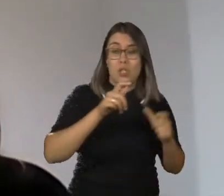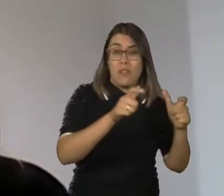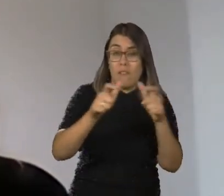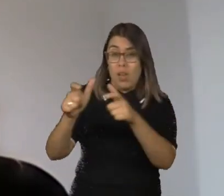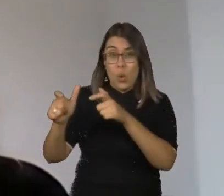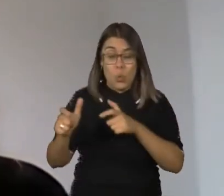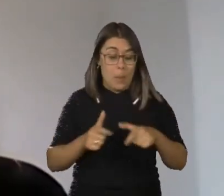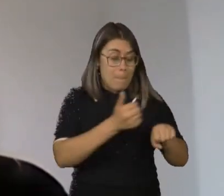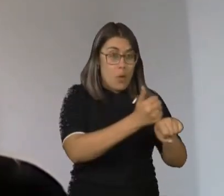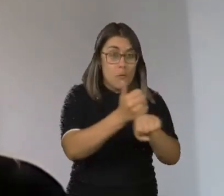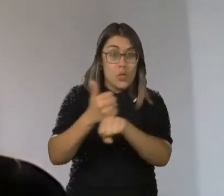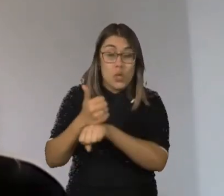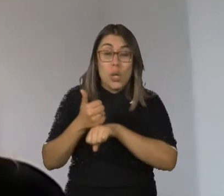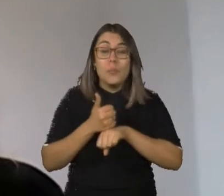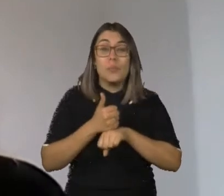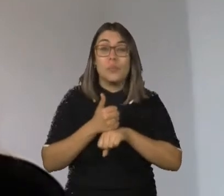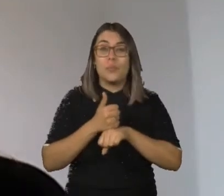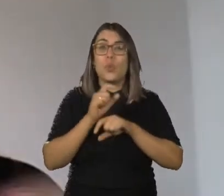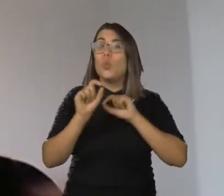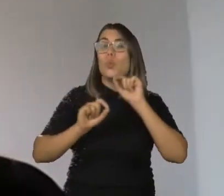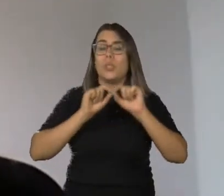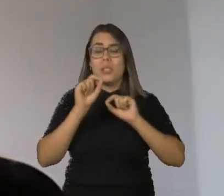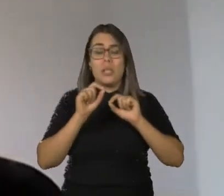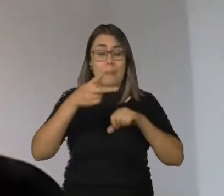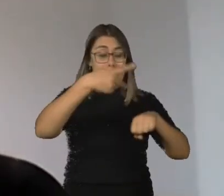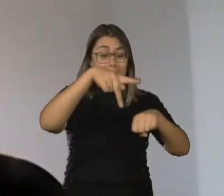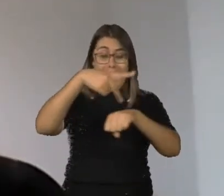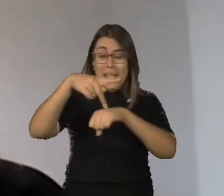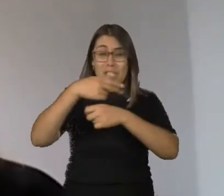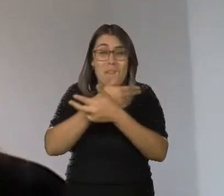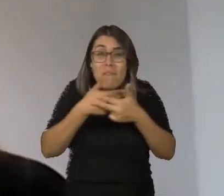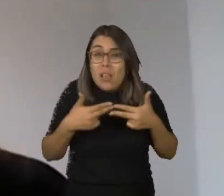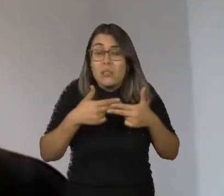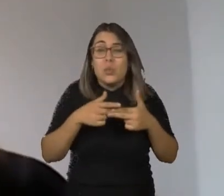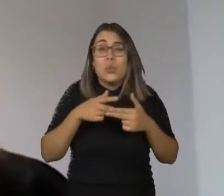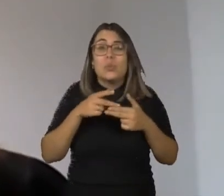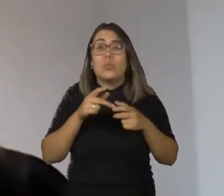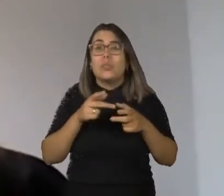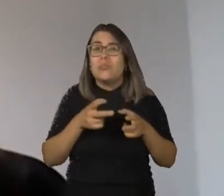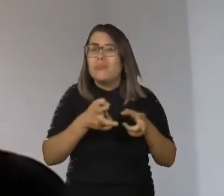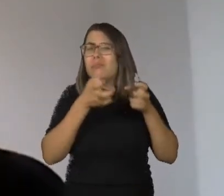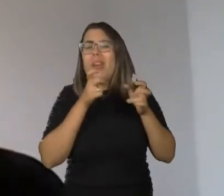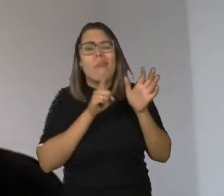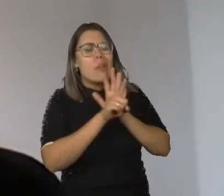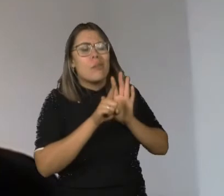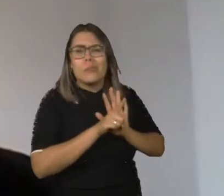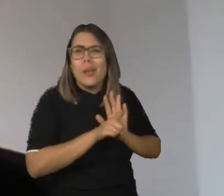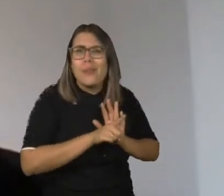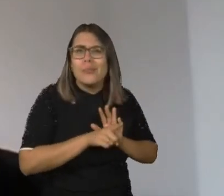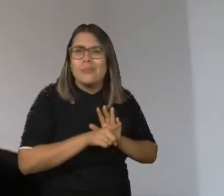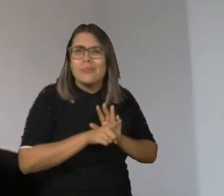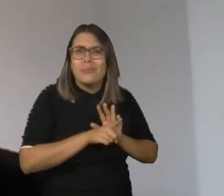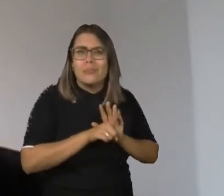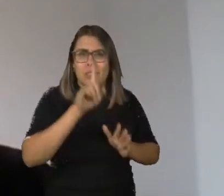atuação e de conhecimento em diversos países que tentam questionar esse determinismo.